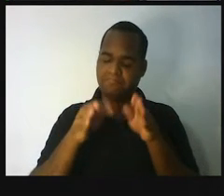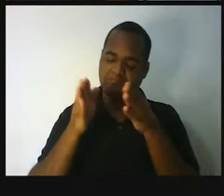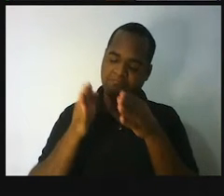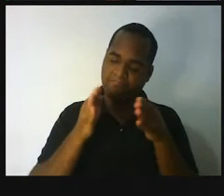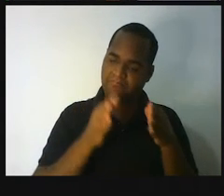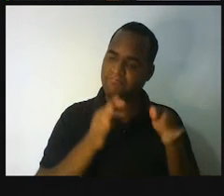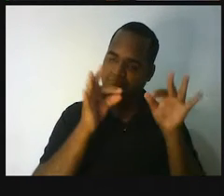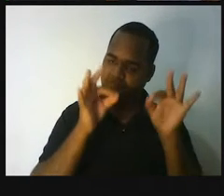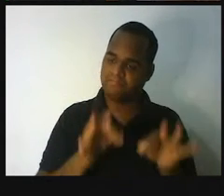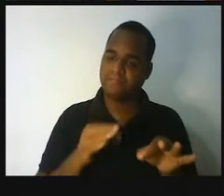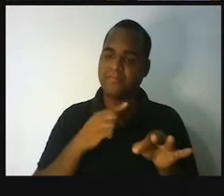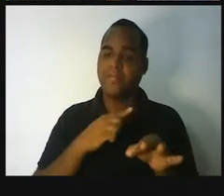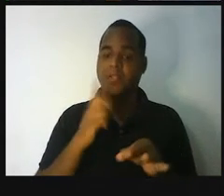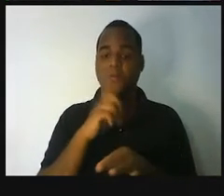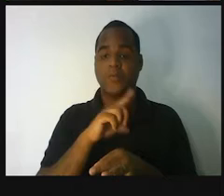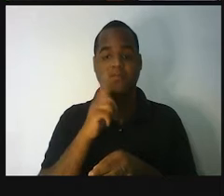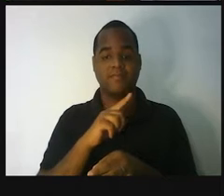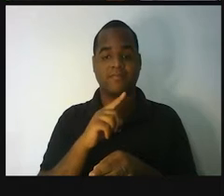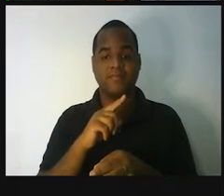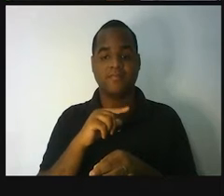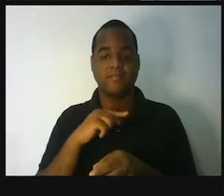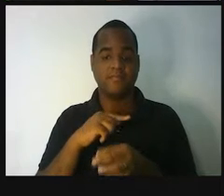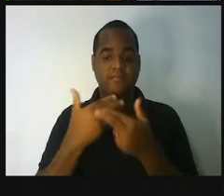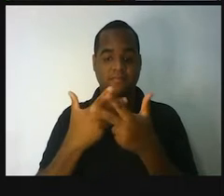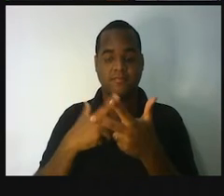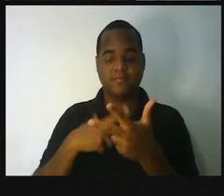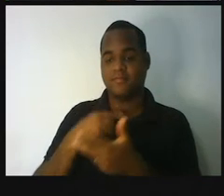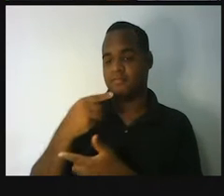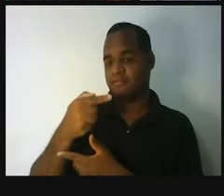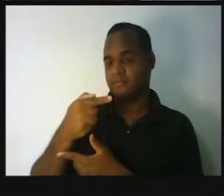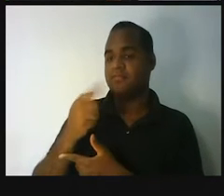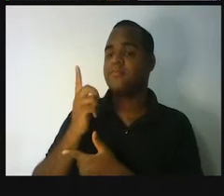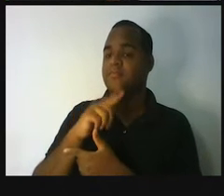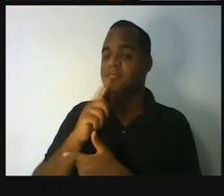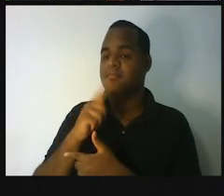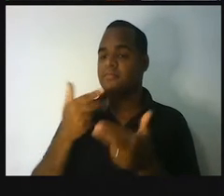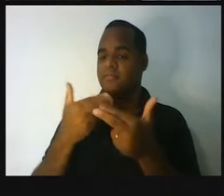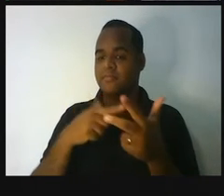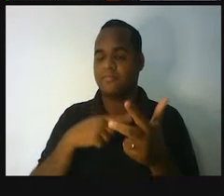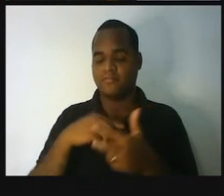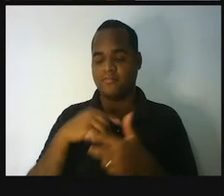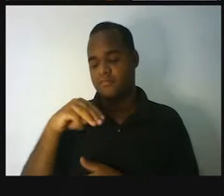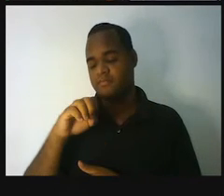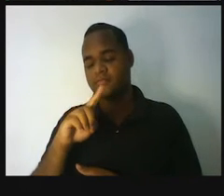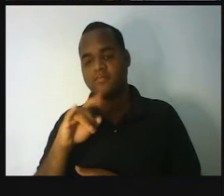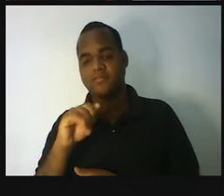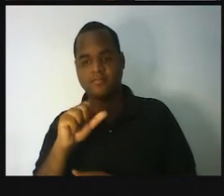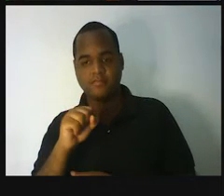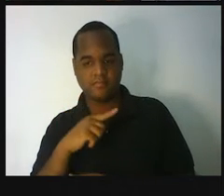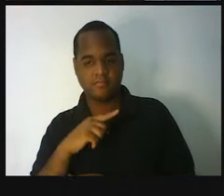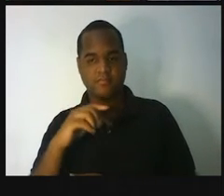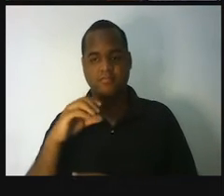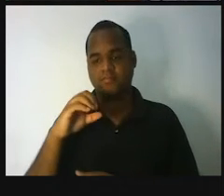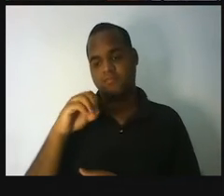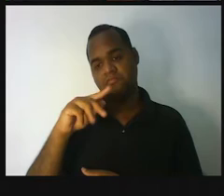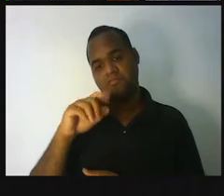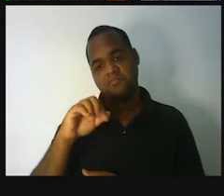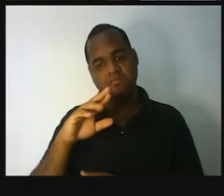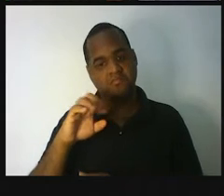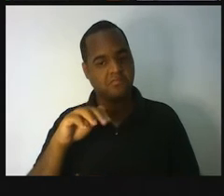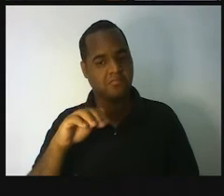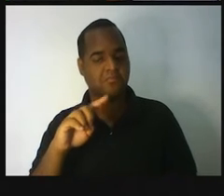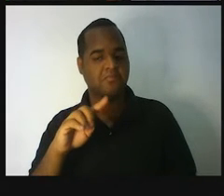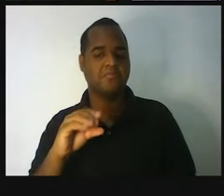né? O dividiu ali em sete tipos de medida, né? Que o comprimento, que é a massa, temperatura,